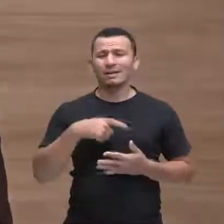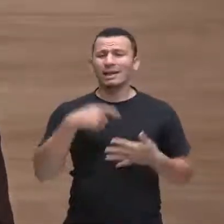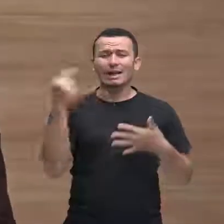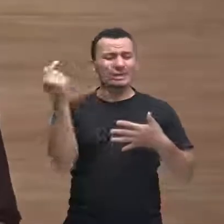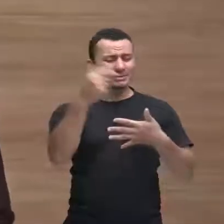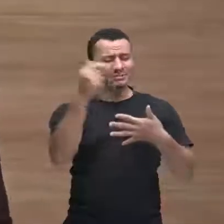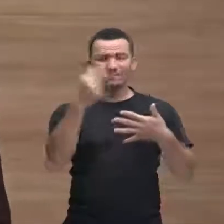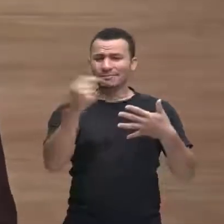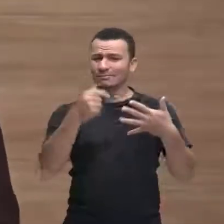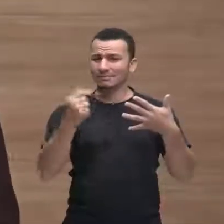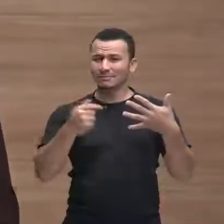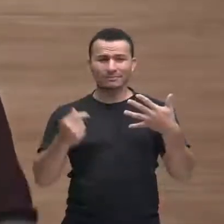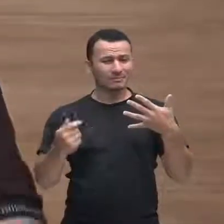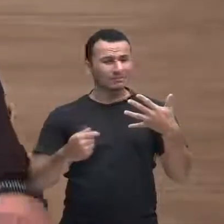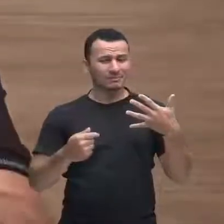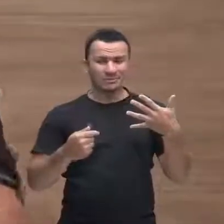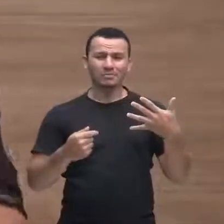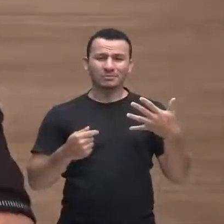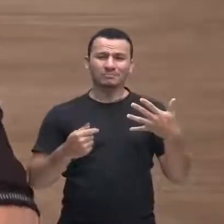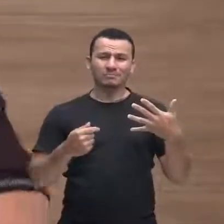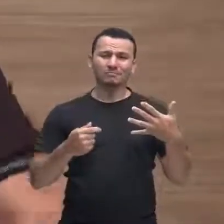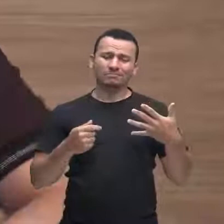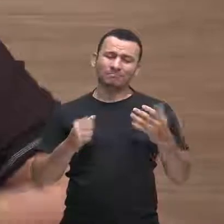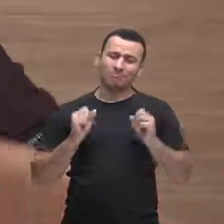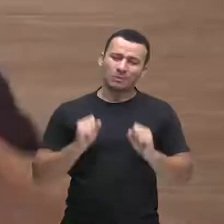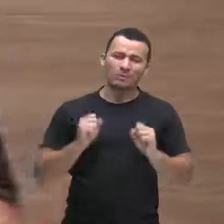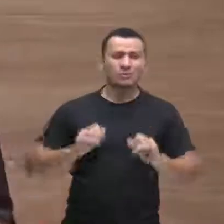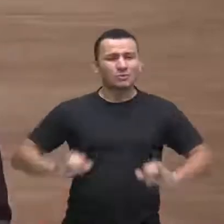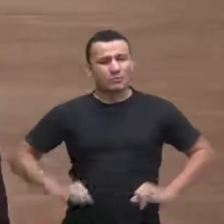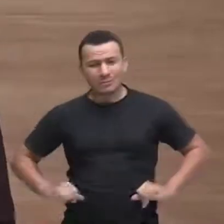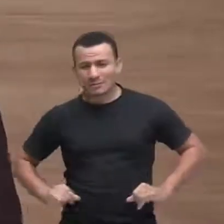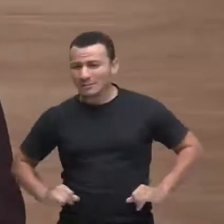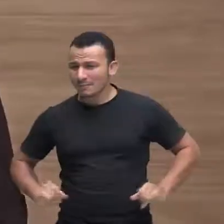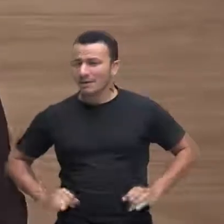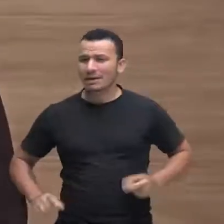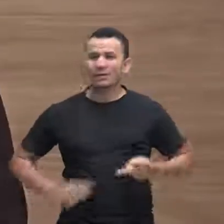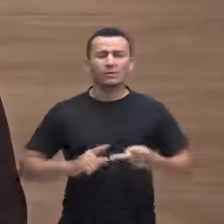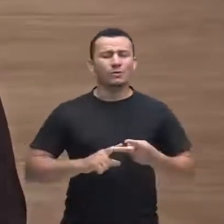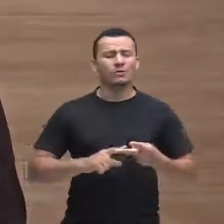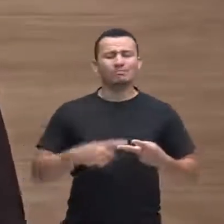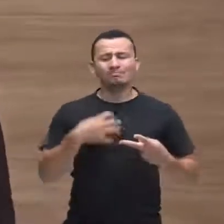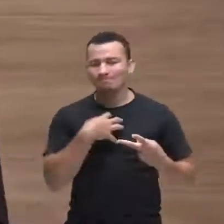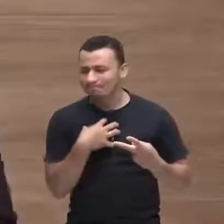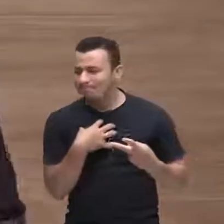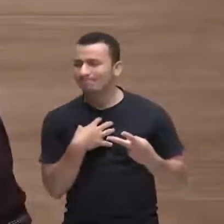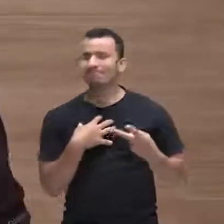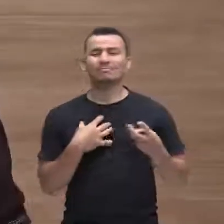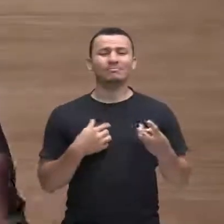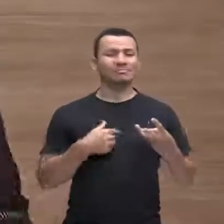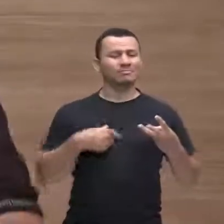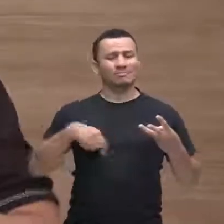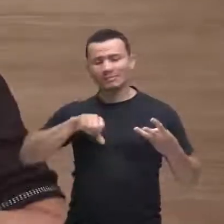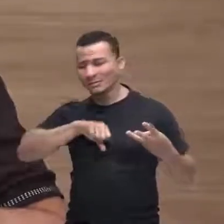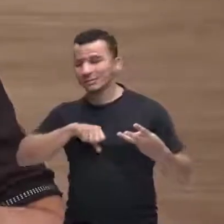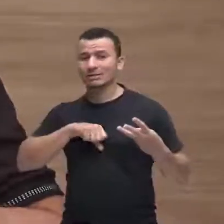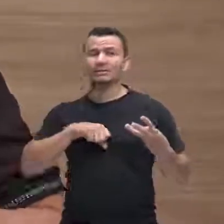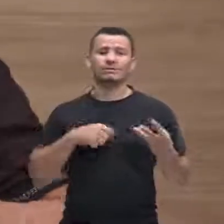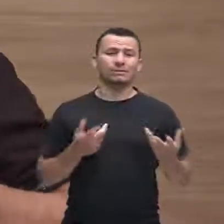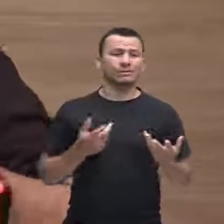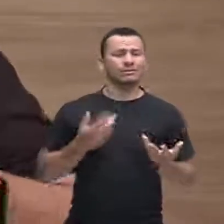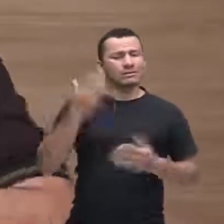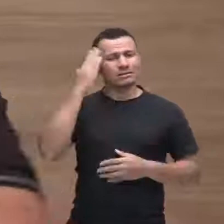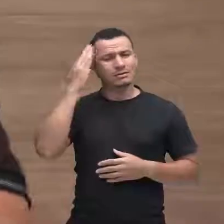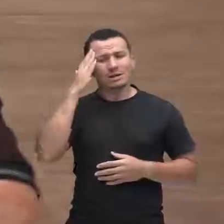nas nossas vidas que podem, que provocam dor, que provocam sofrimento. Sim, muitas das vezes nós achamos que